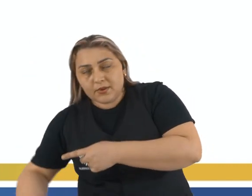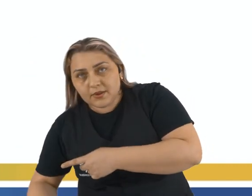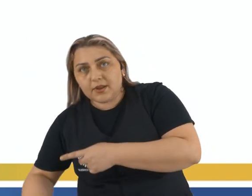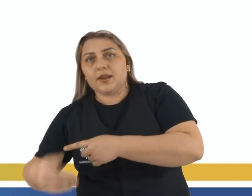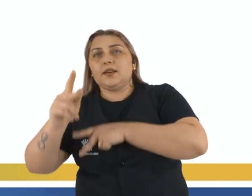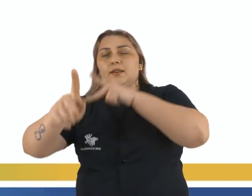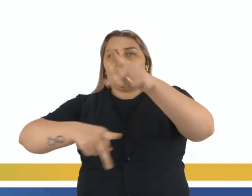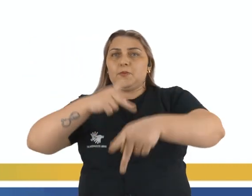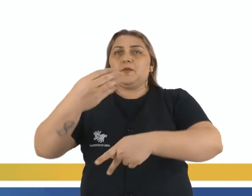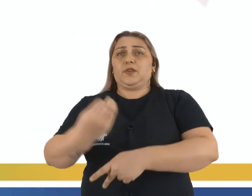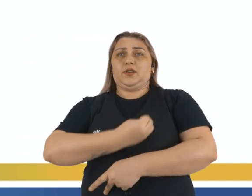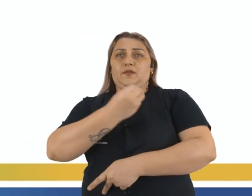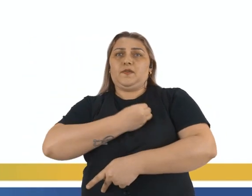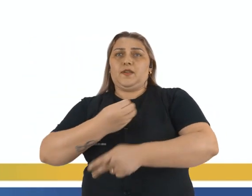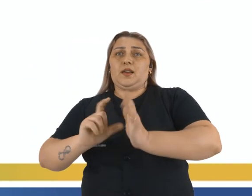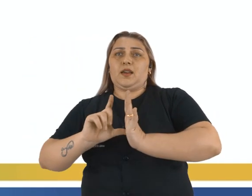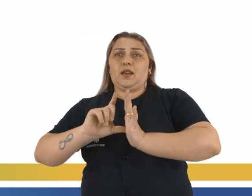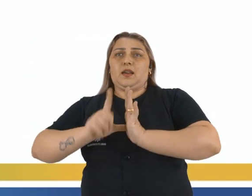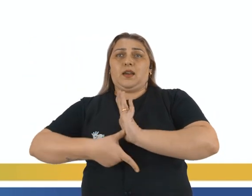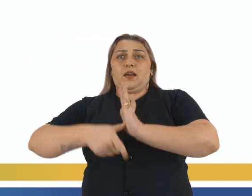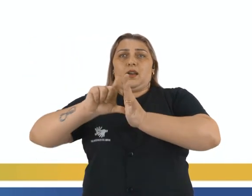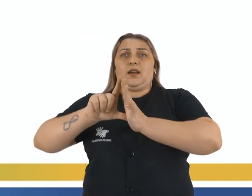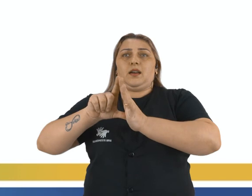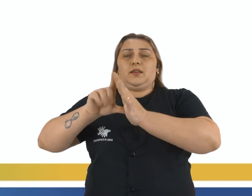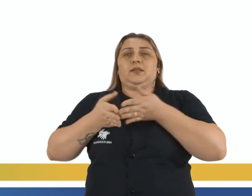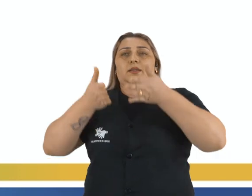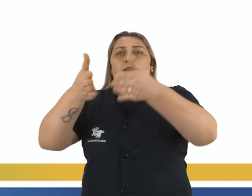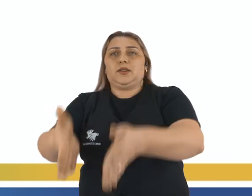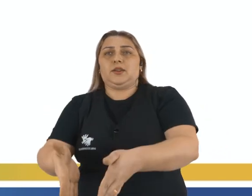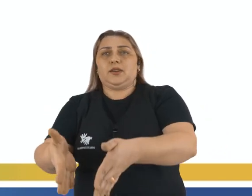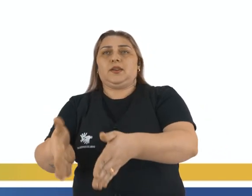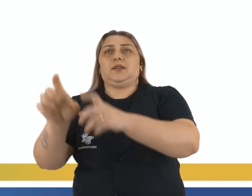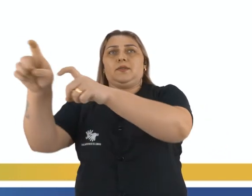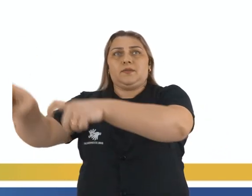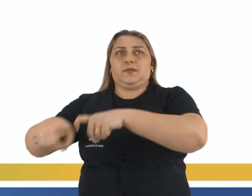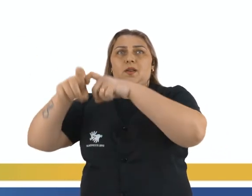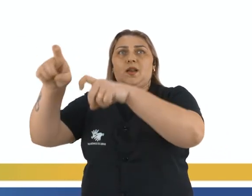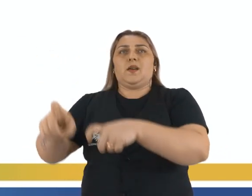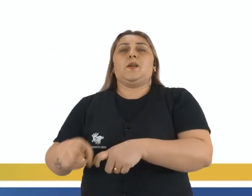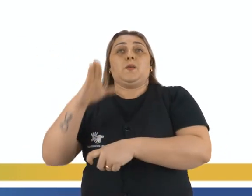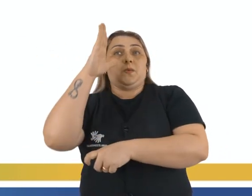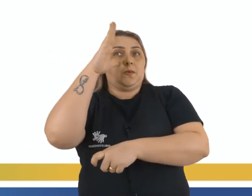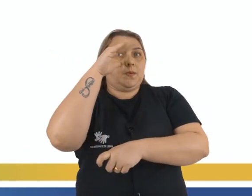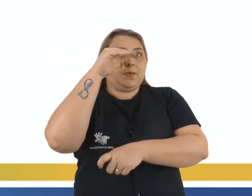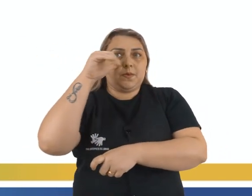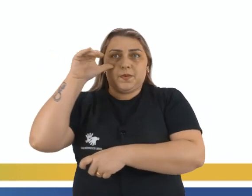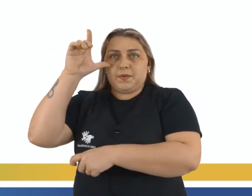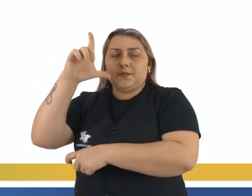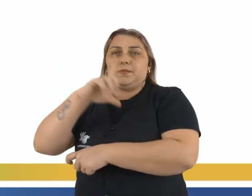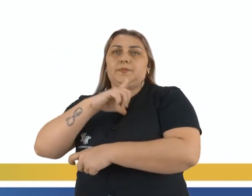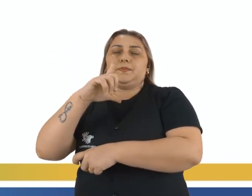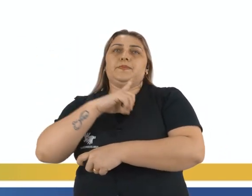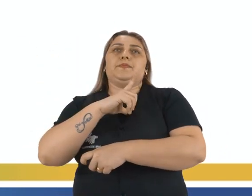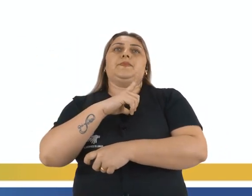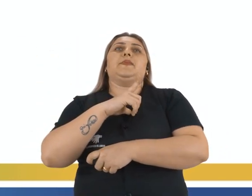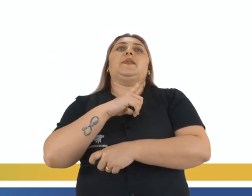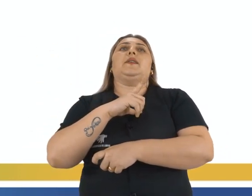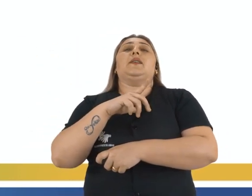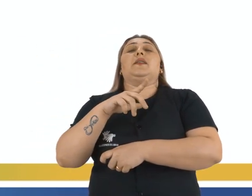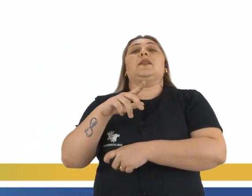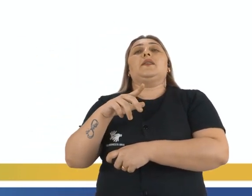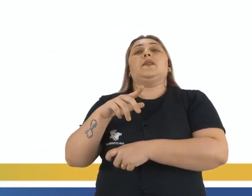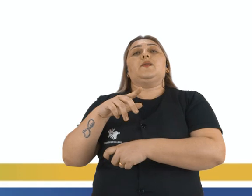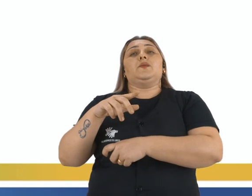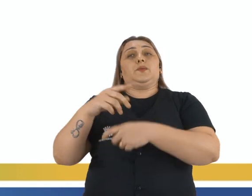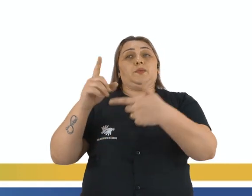antes da chegada dos colonizadores. Outras curiosidades que nós temos aqui que frisar é que o Haiti, ele